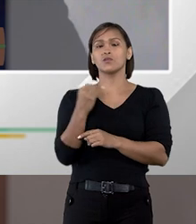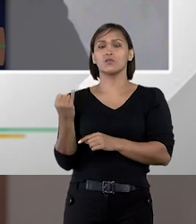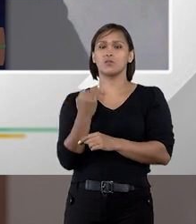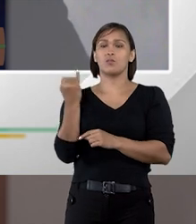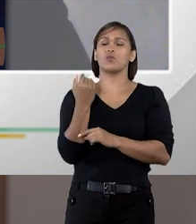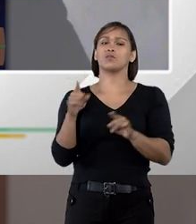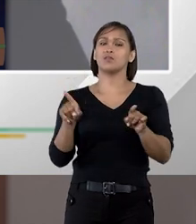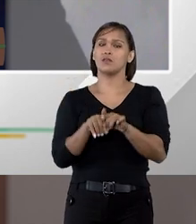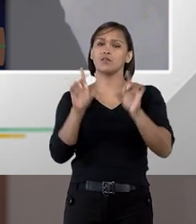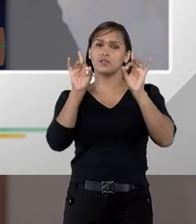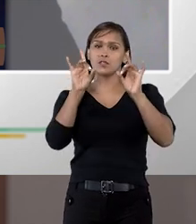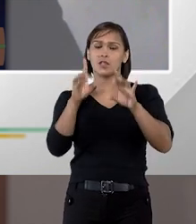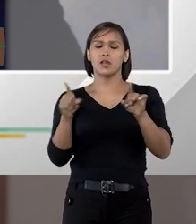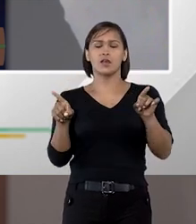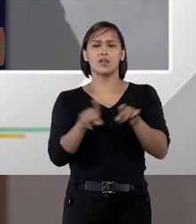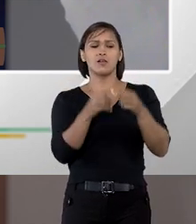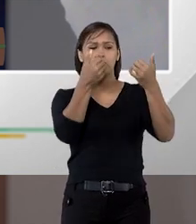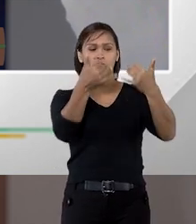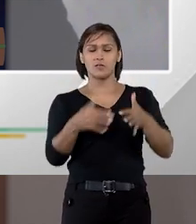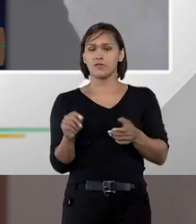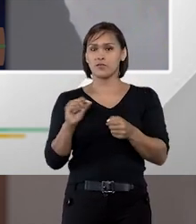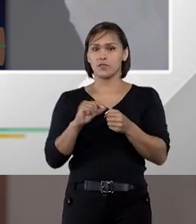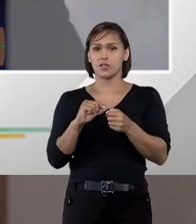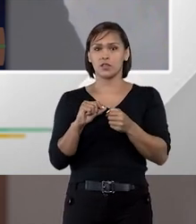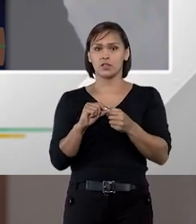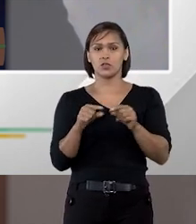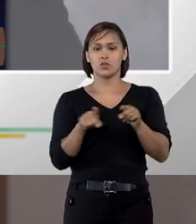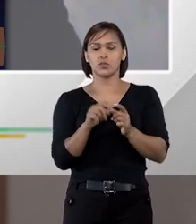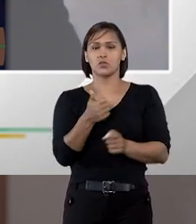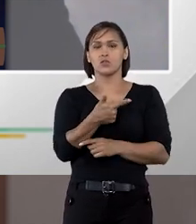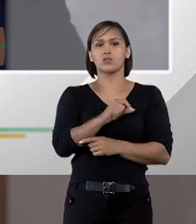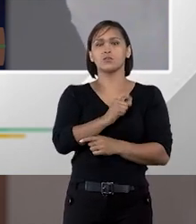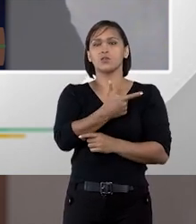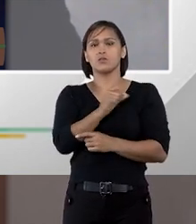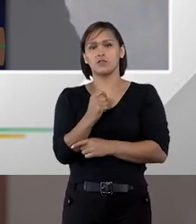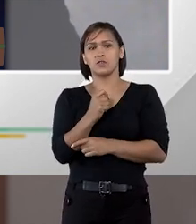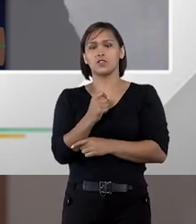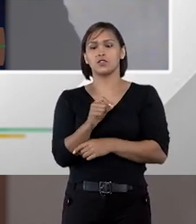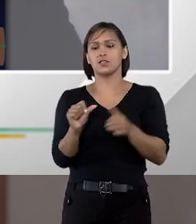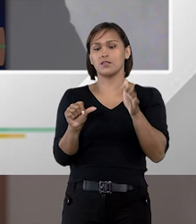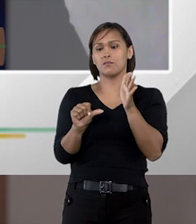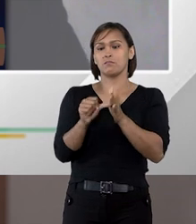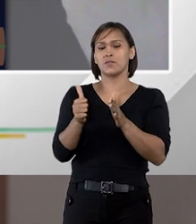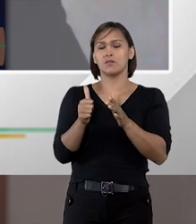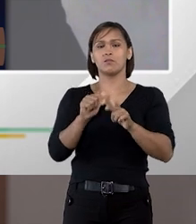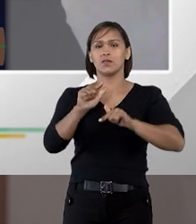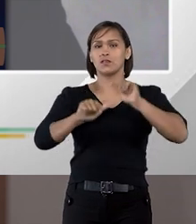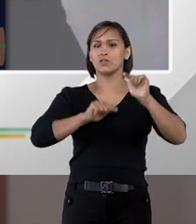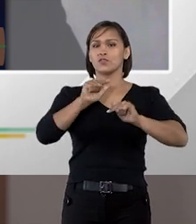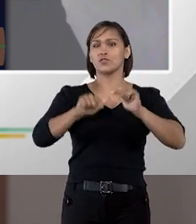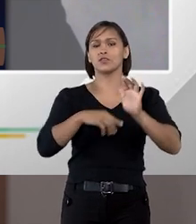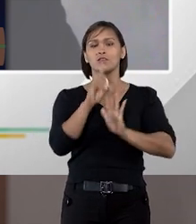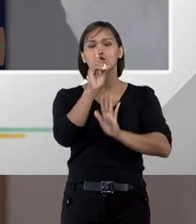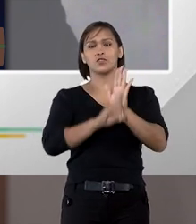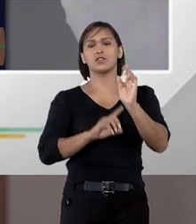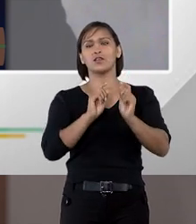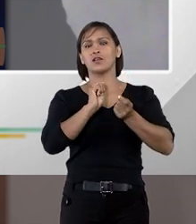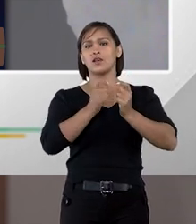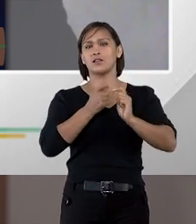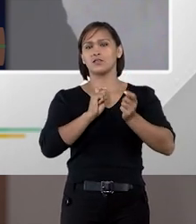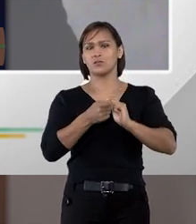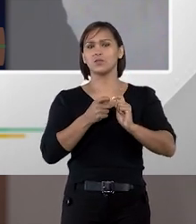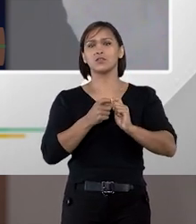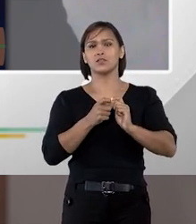segundo ponto que eu destacaria foi a realização em 2020 da primeira jornada de direito